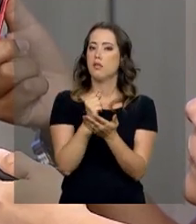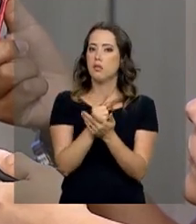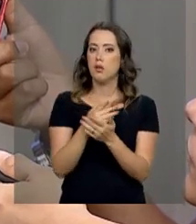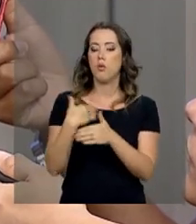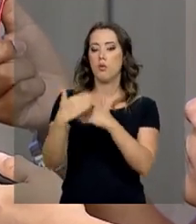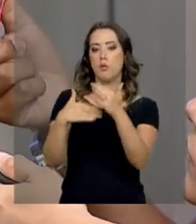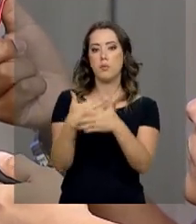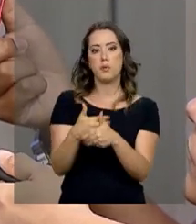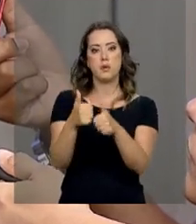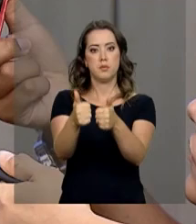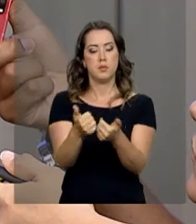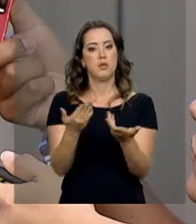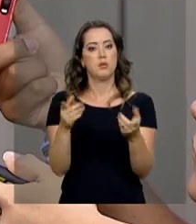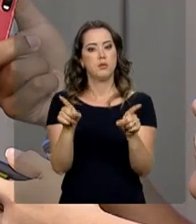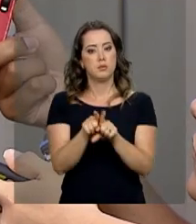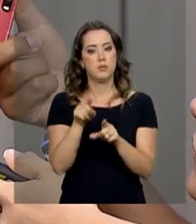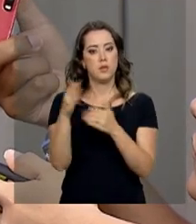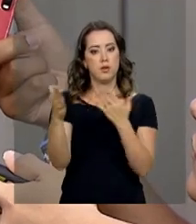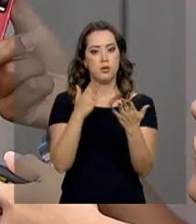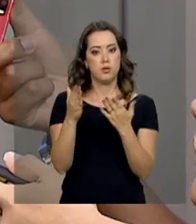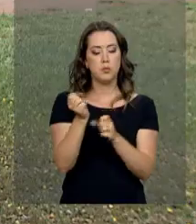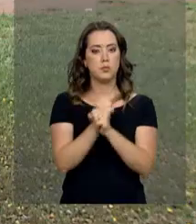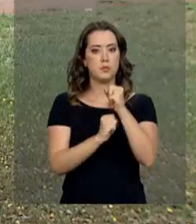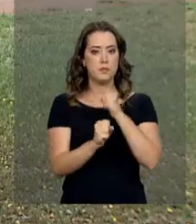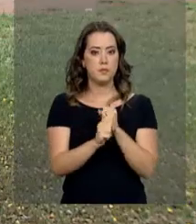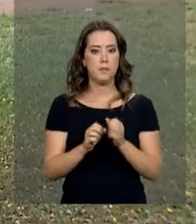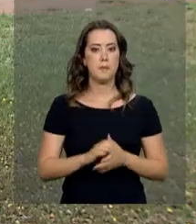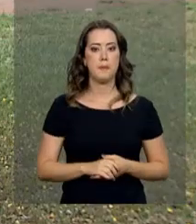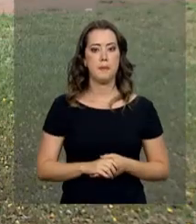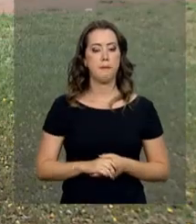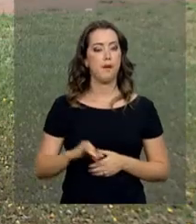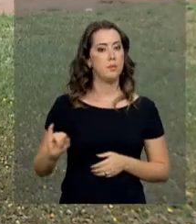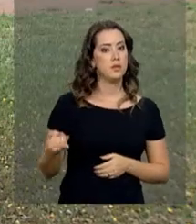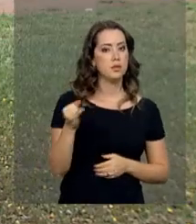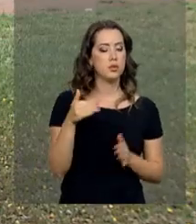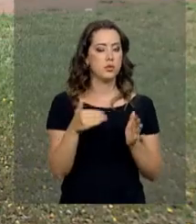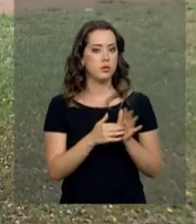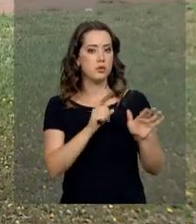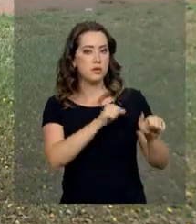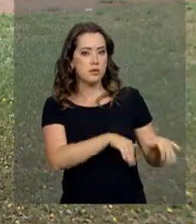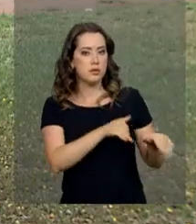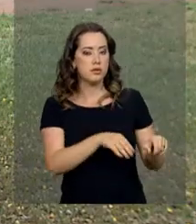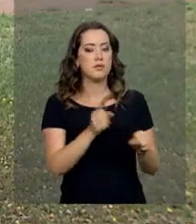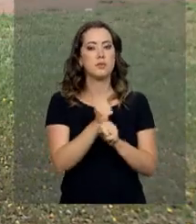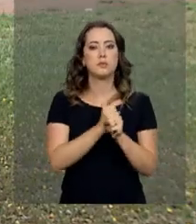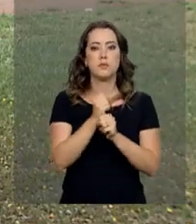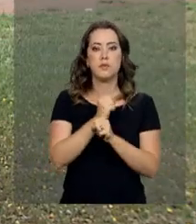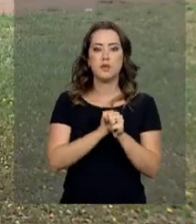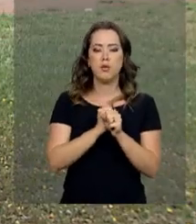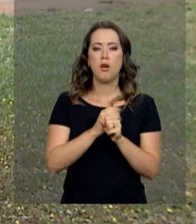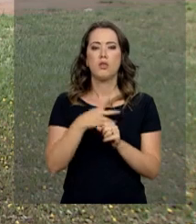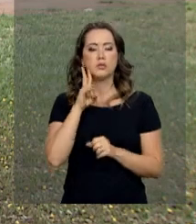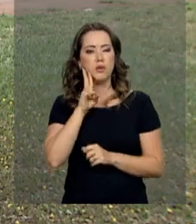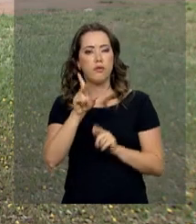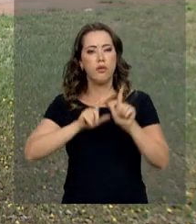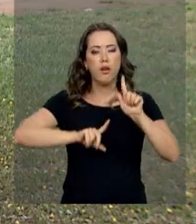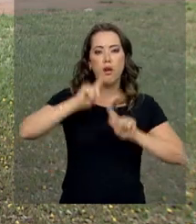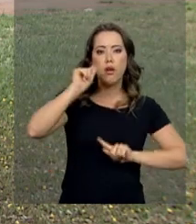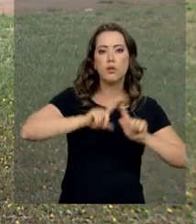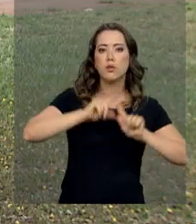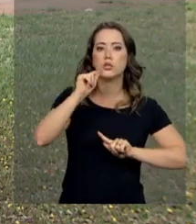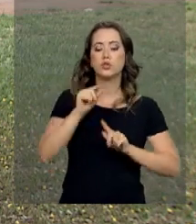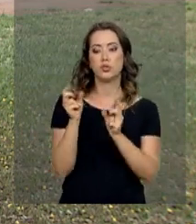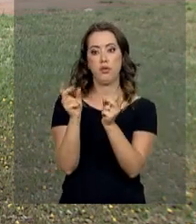favorável e mais robusto que em relação ao ano passado. E entre janeiro e setembro deste ano, foram registrados recordes nas